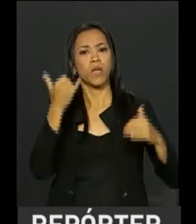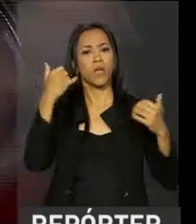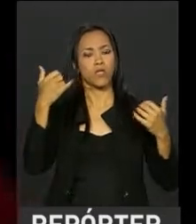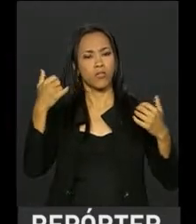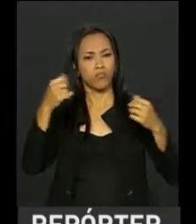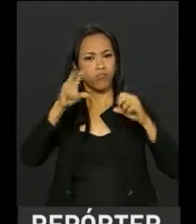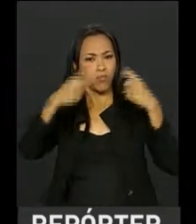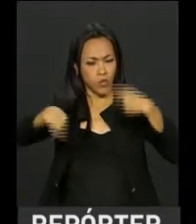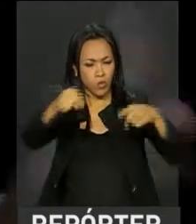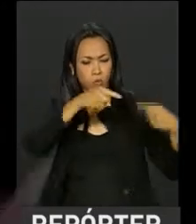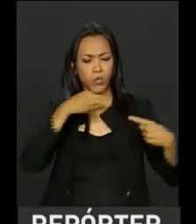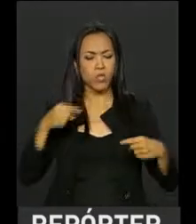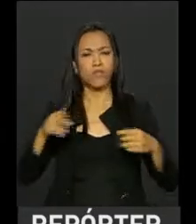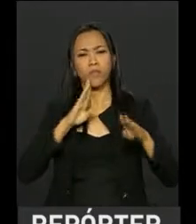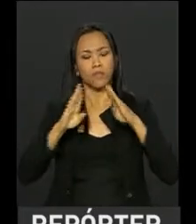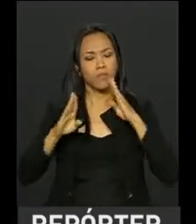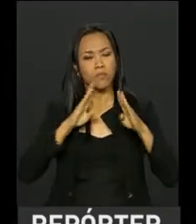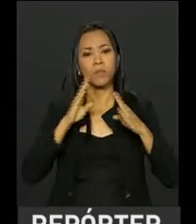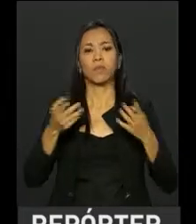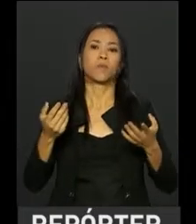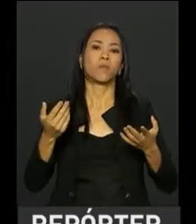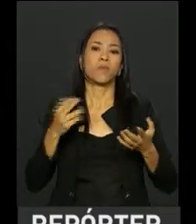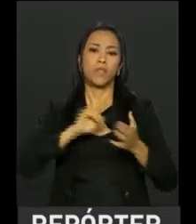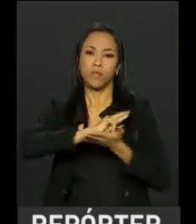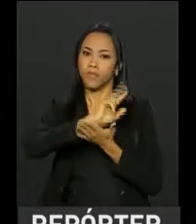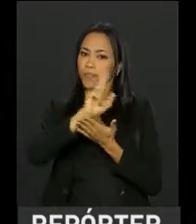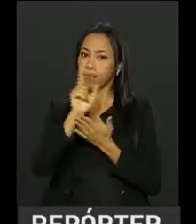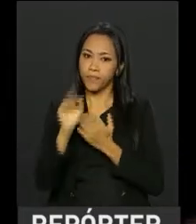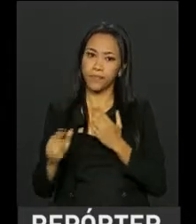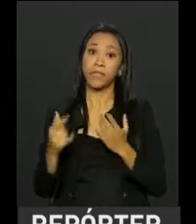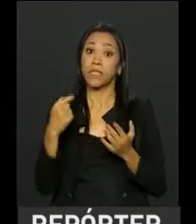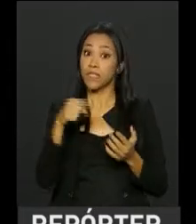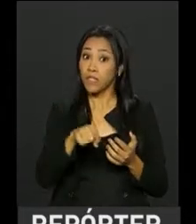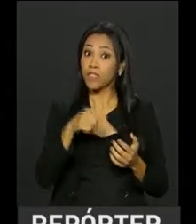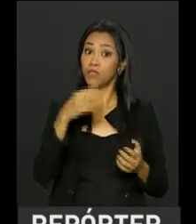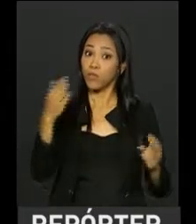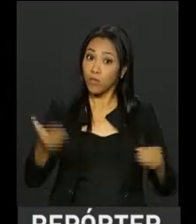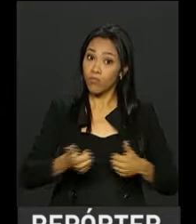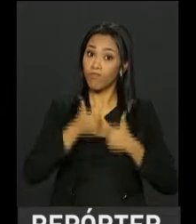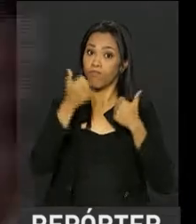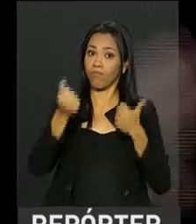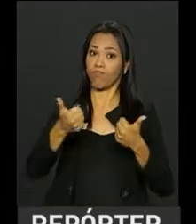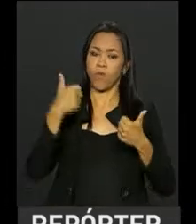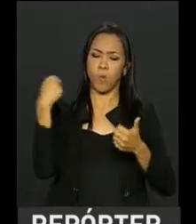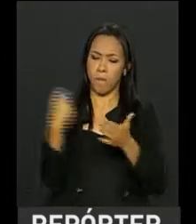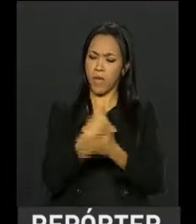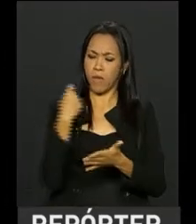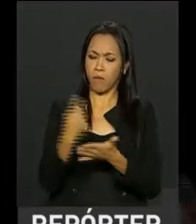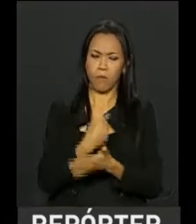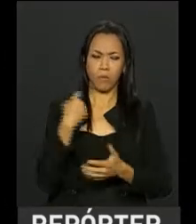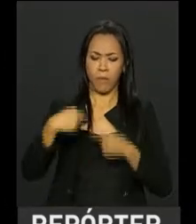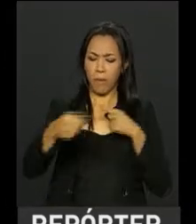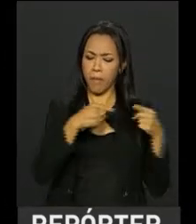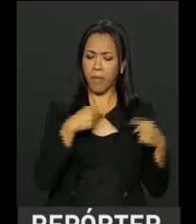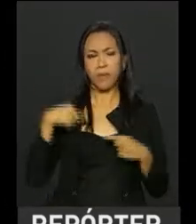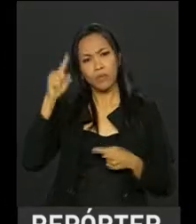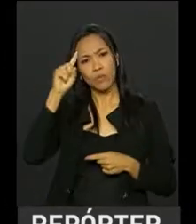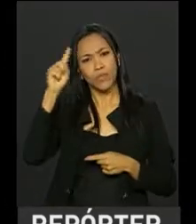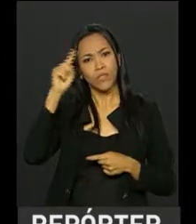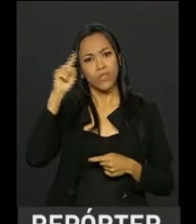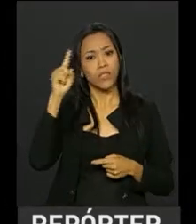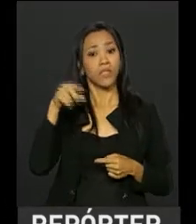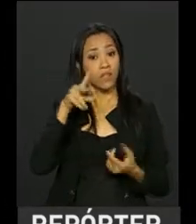perguntas pelo Facebook, pelas redes sociais, enriqueceu ainda mais esse debate com perguntas práticas do dia a dia